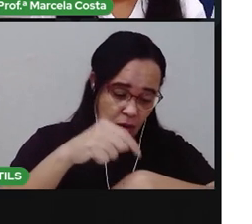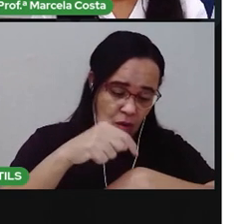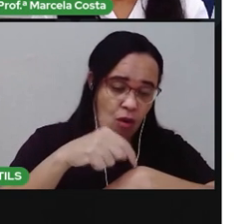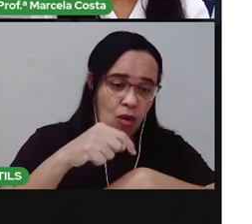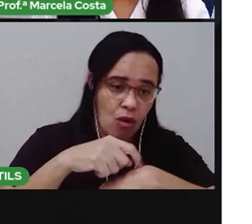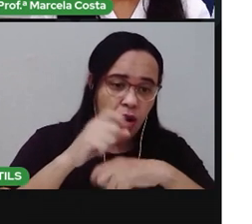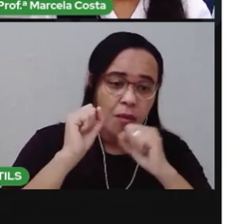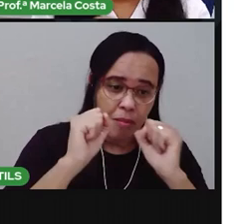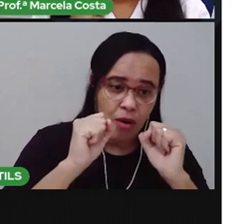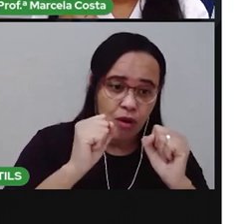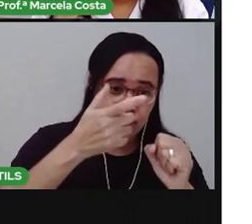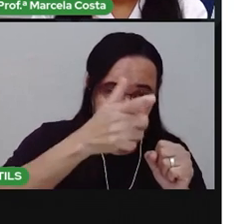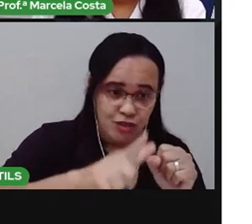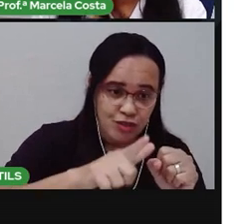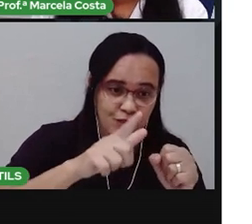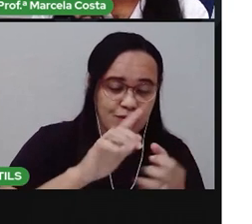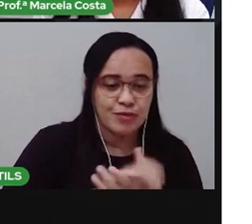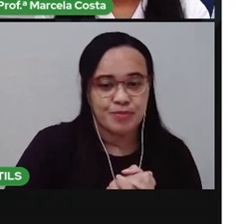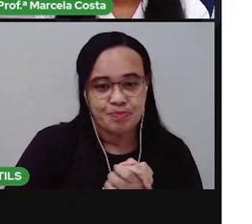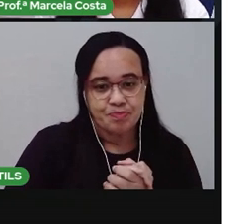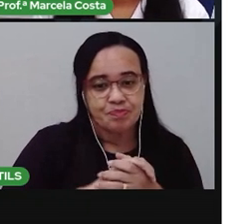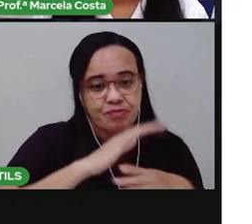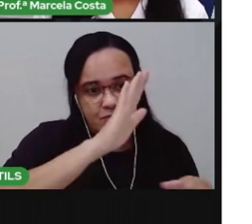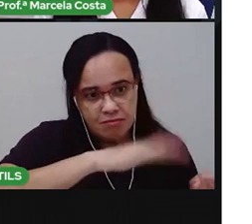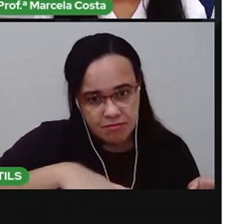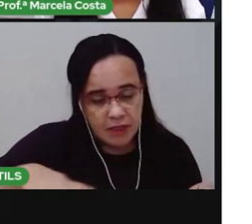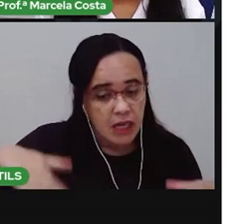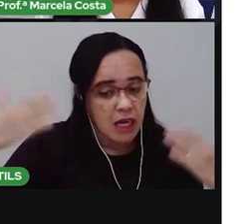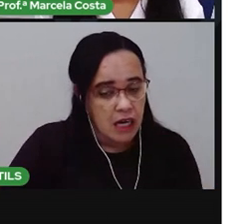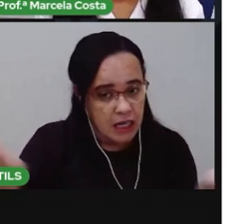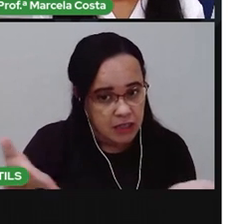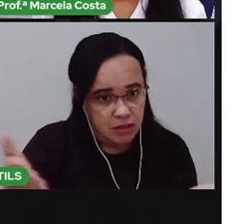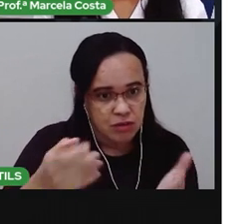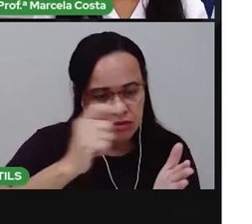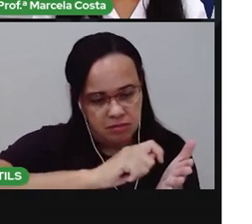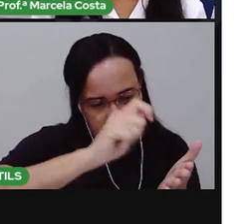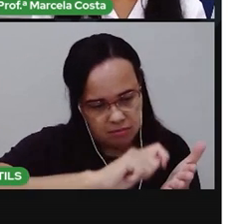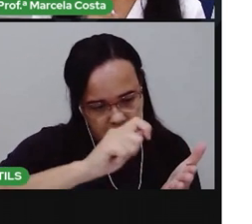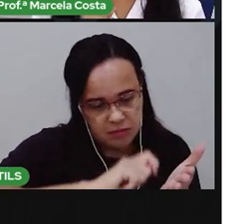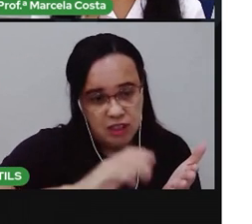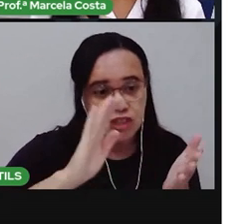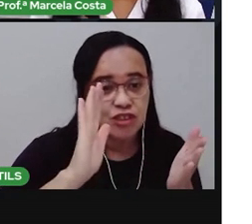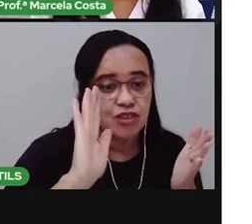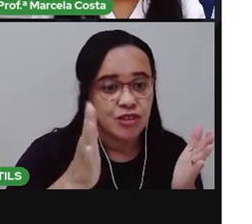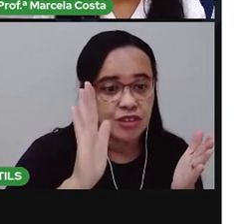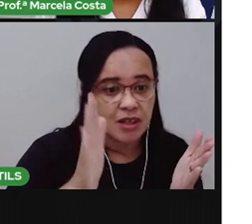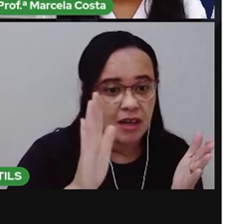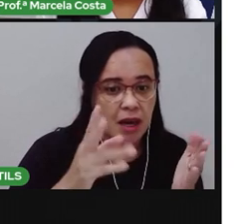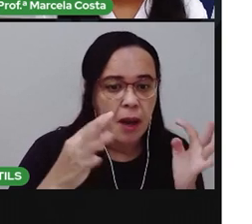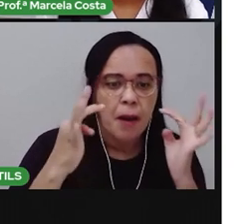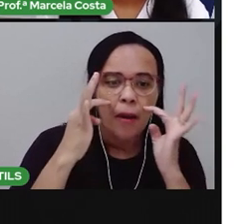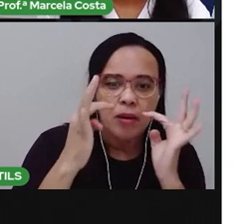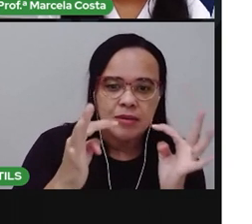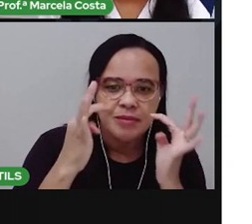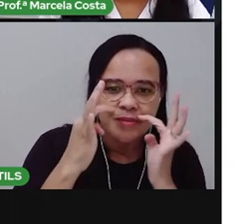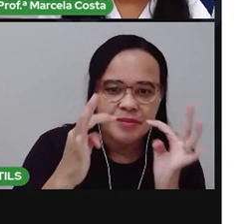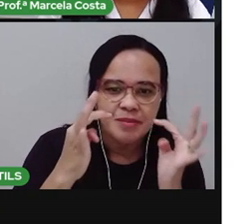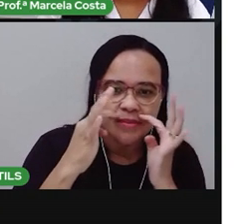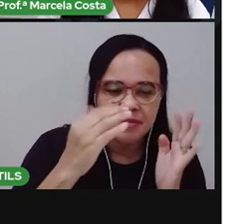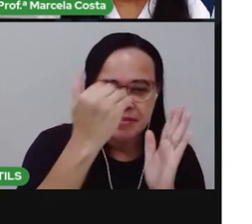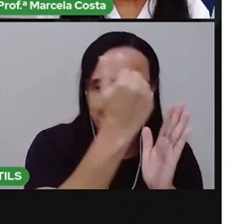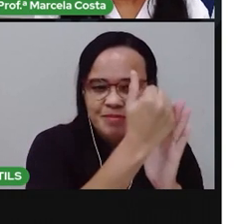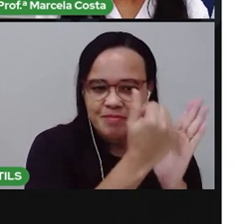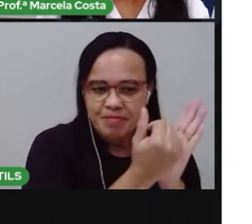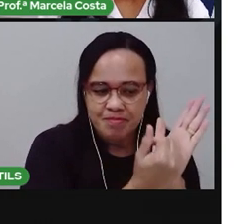Crianças, agora que vocês já escreveram, que vocês já escreveram, vou pedir para você observar essa lista, tentar